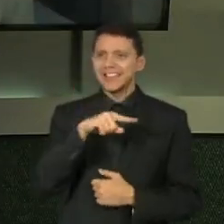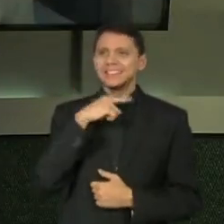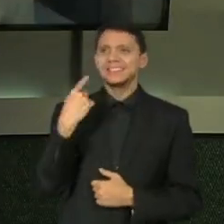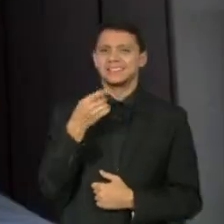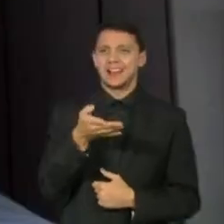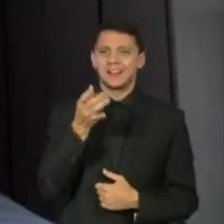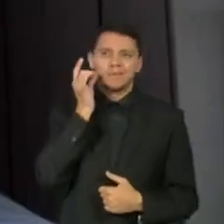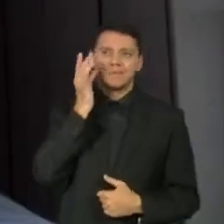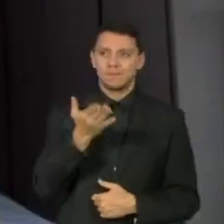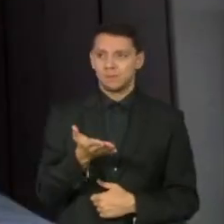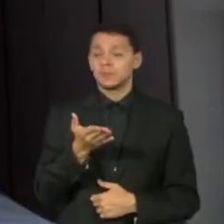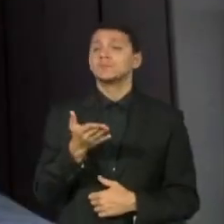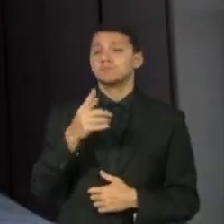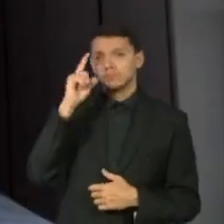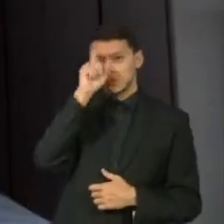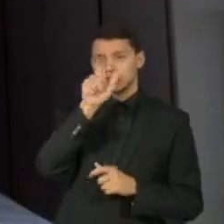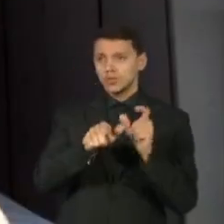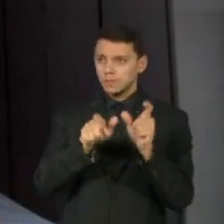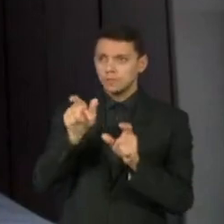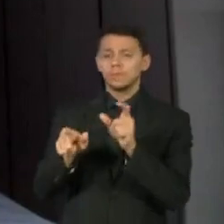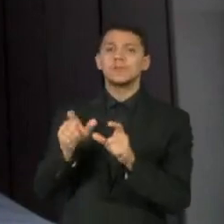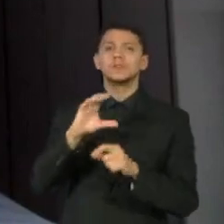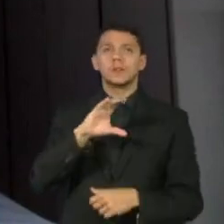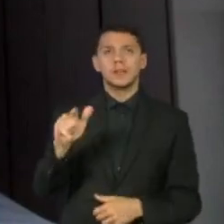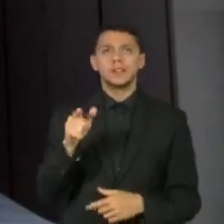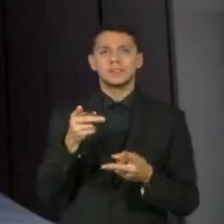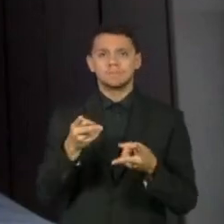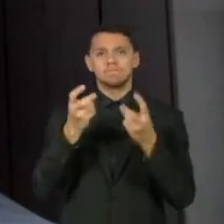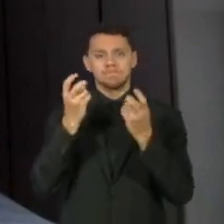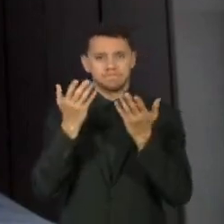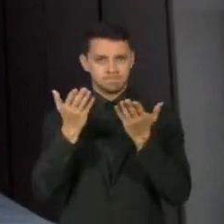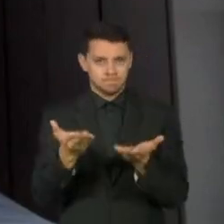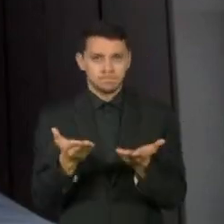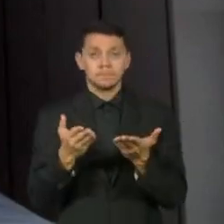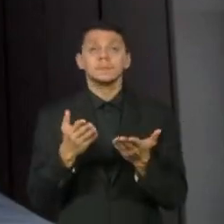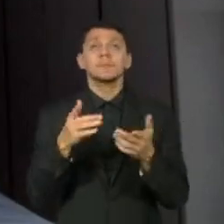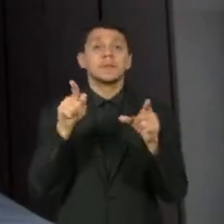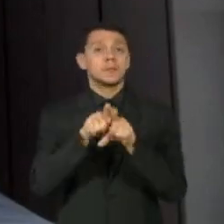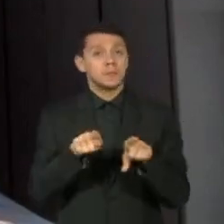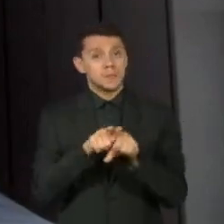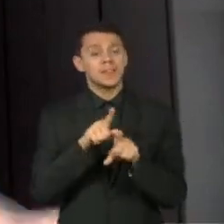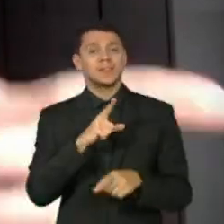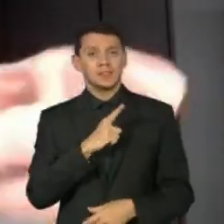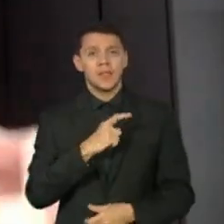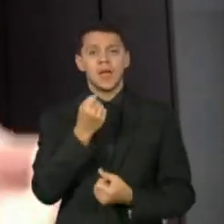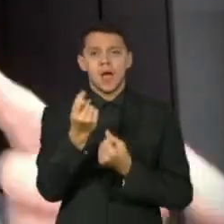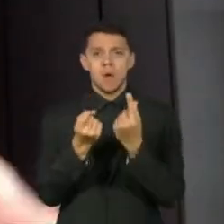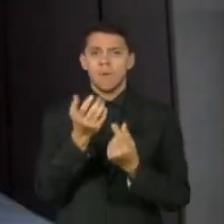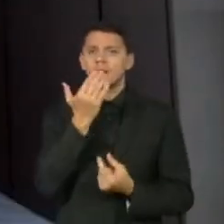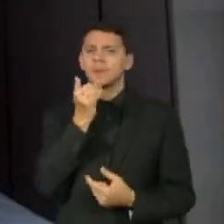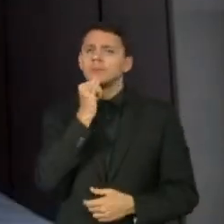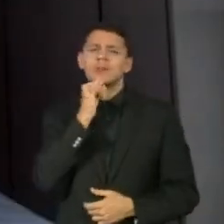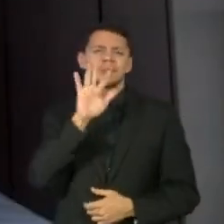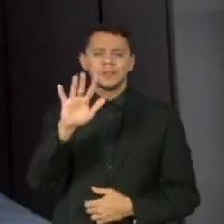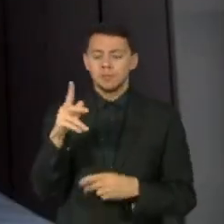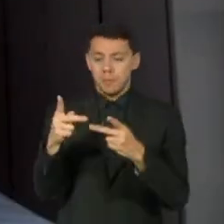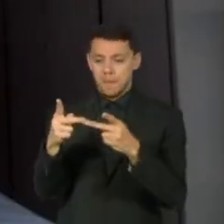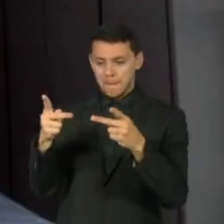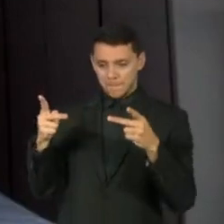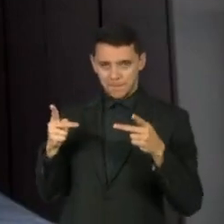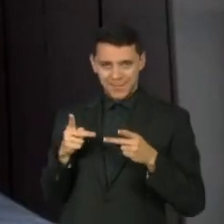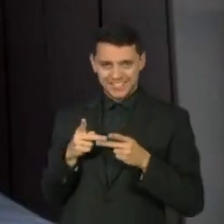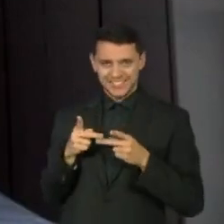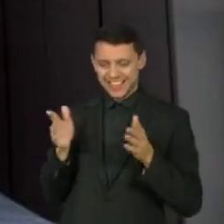perceber isso. E fora que a gente tem alimentos que, por exemplo, se a gente pegar uma pizza dessas embaladas de